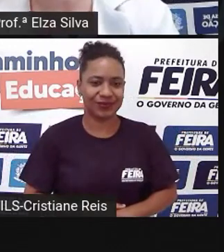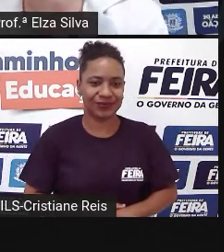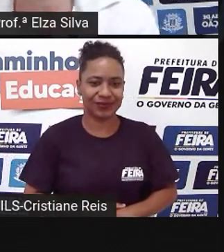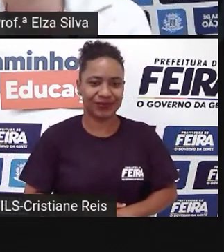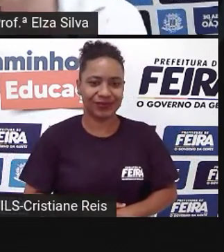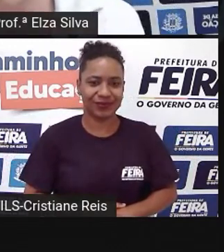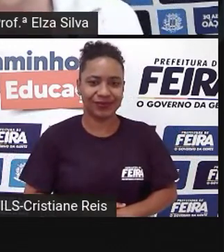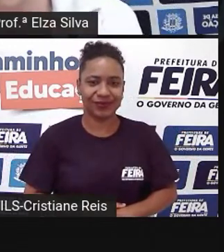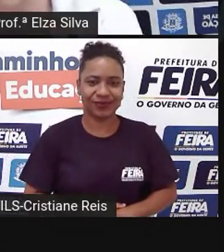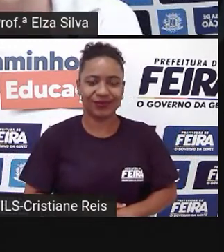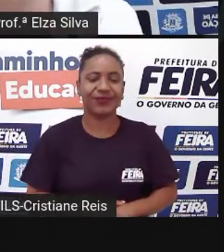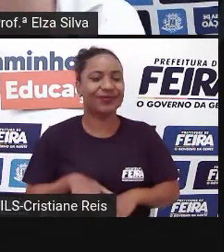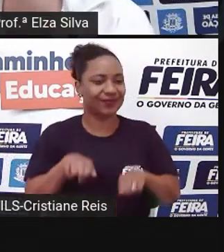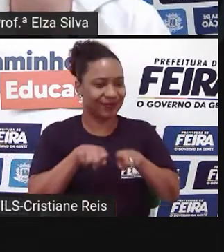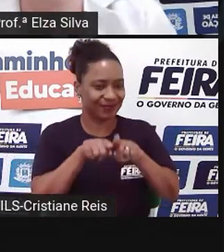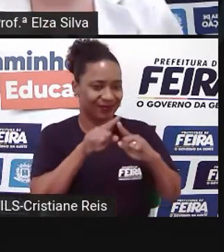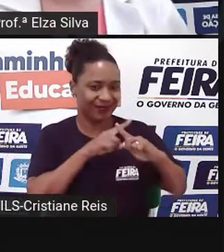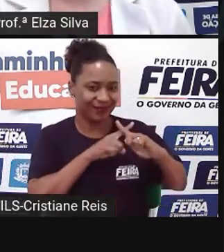Escolhi este também